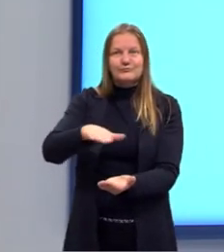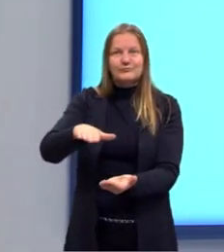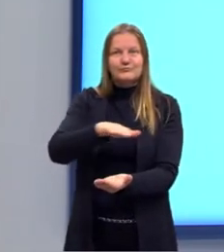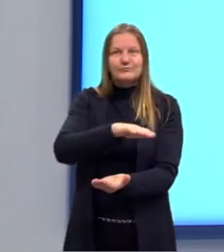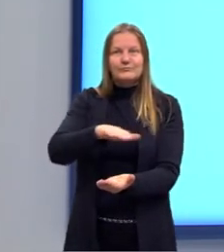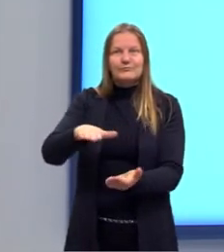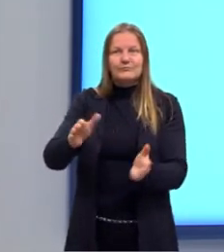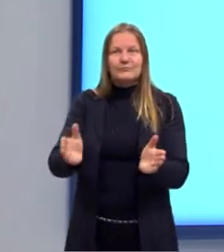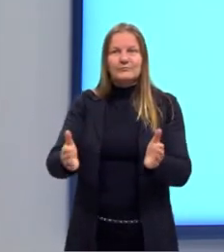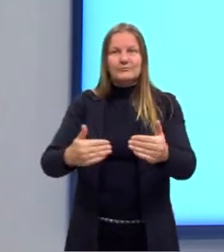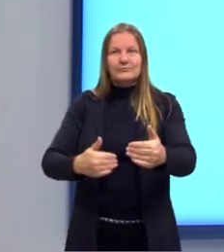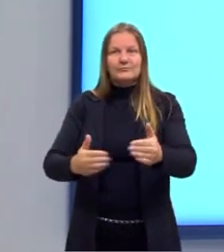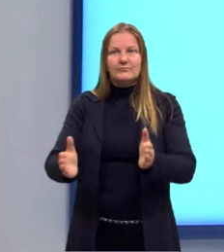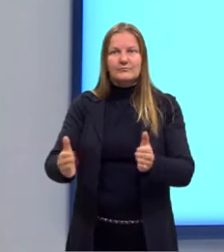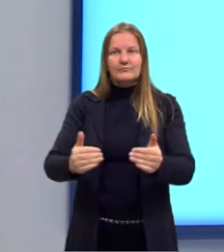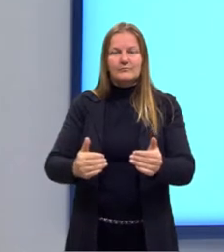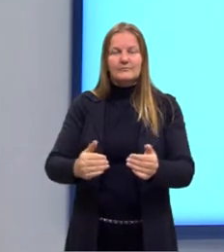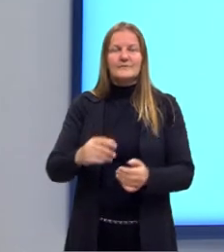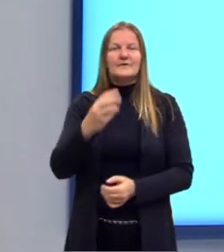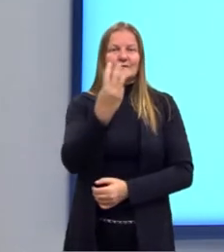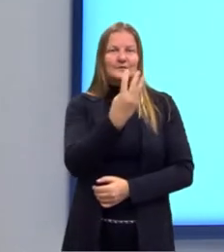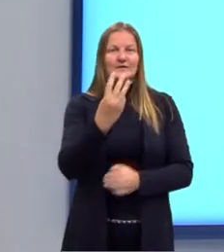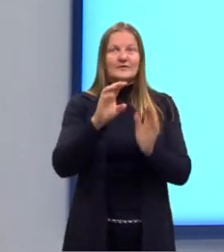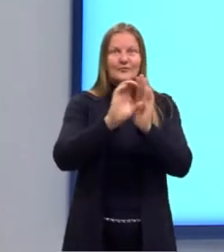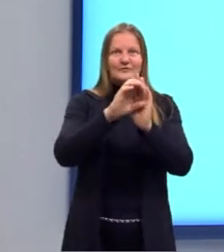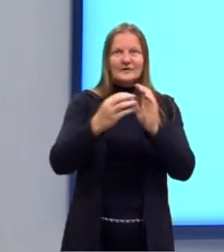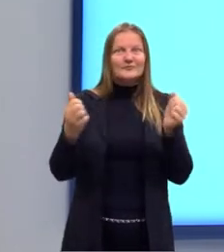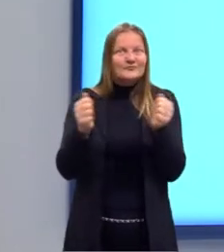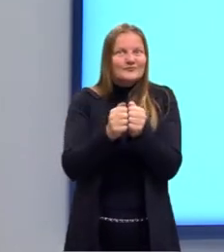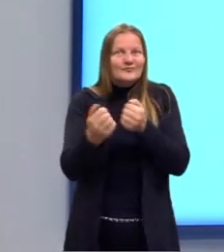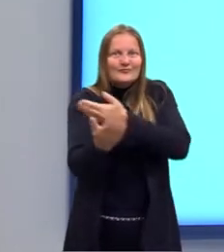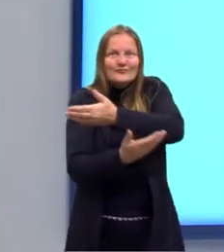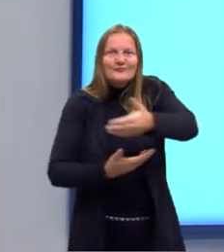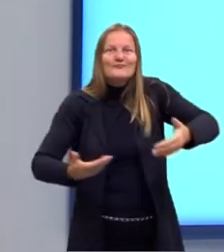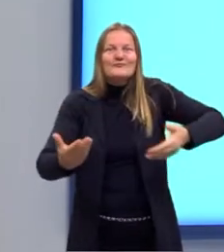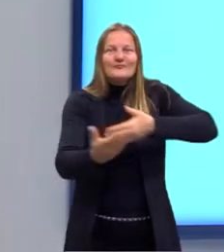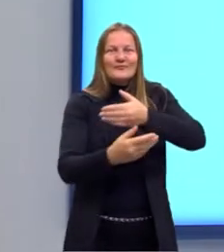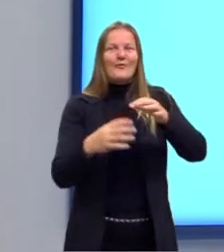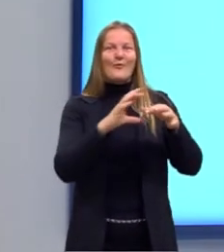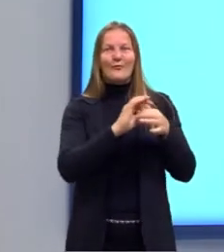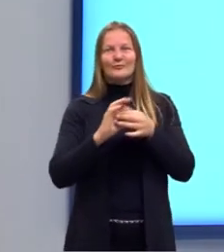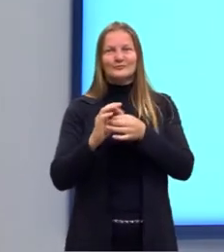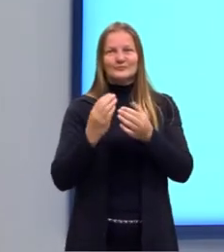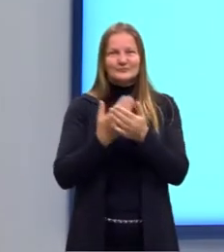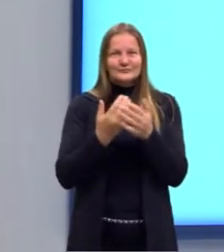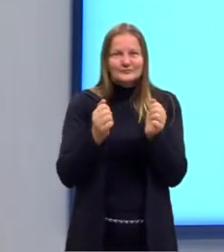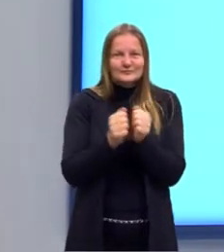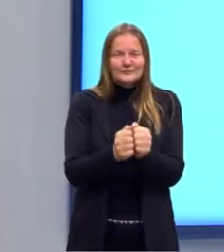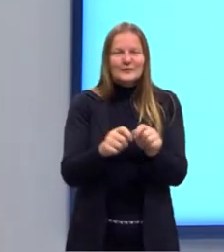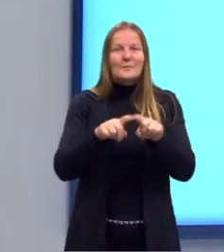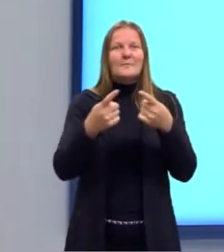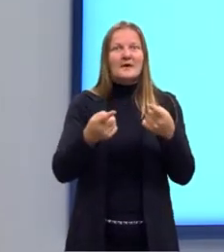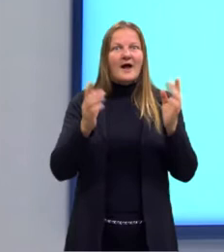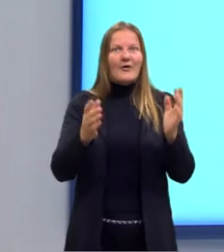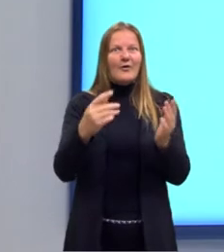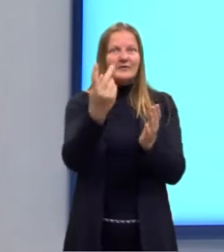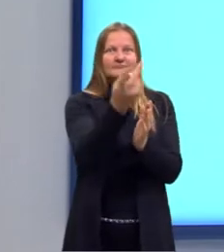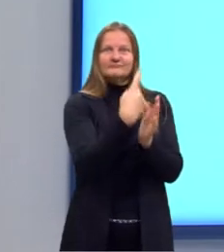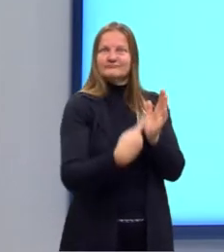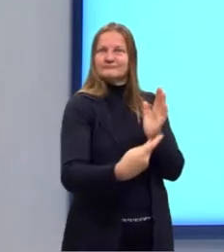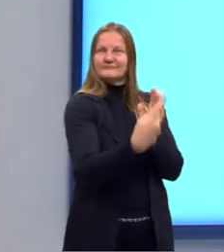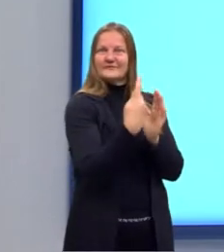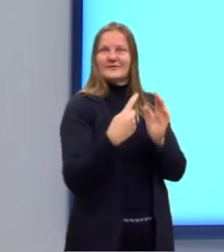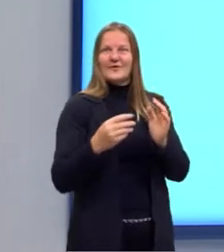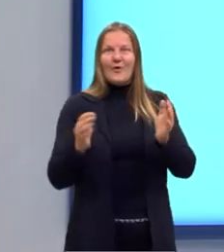reta e plano, eles continuam fazendo parte aqui dos nossos estudos. Mas agora nós temos figuras que